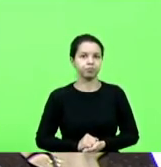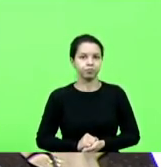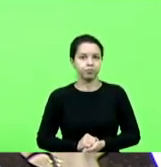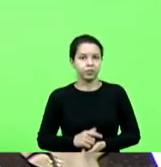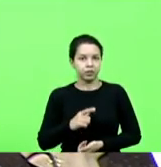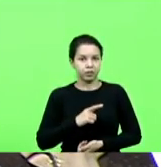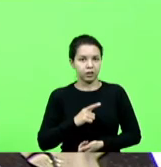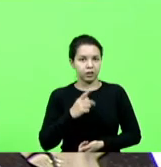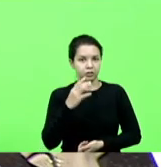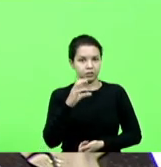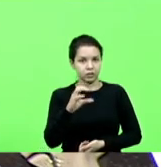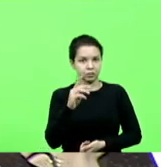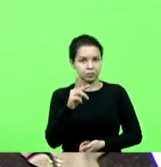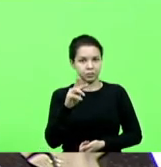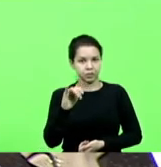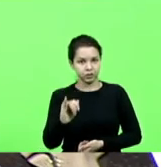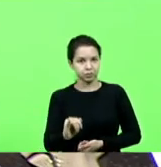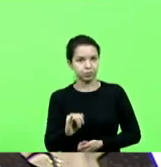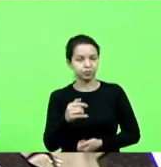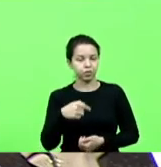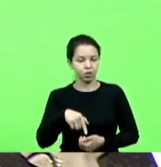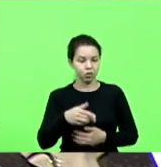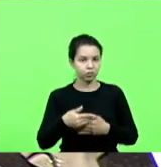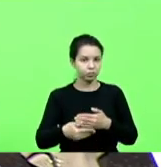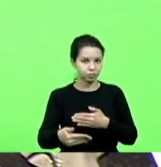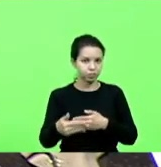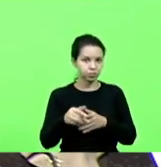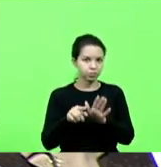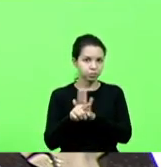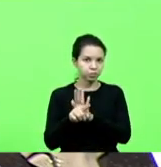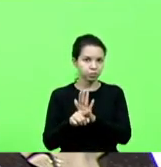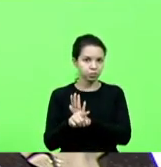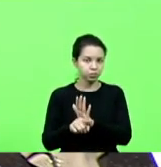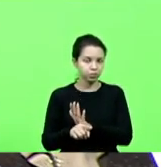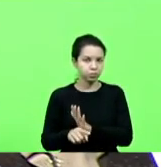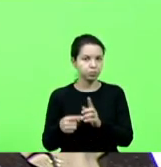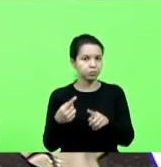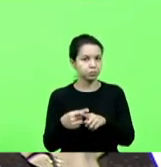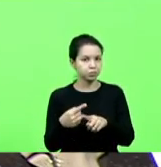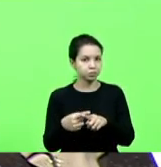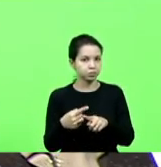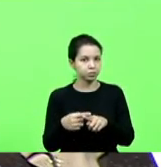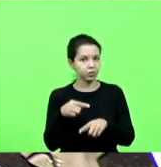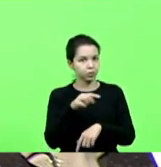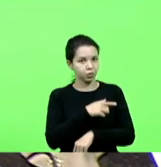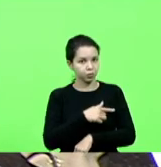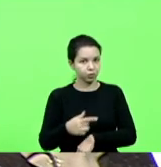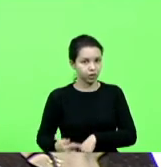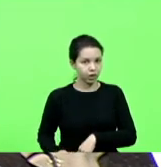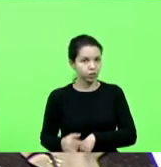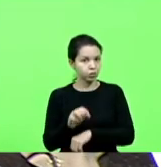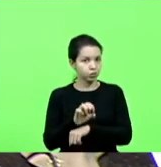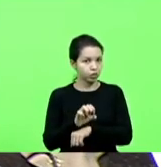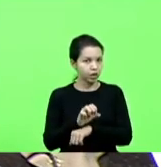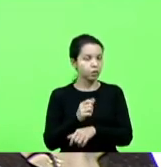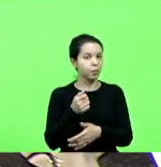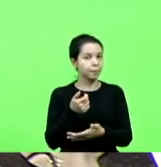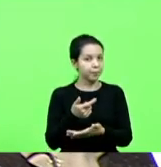CPI para nós investigarmos isso aqui, porque o Estado está pagando o valor,